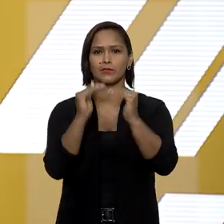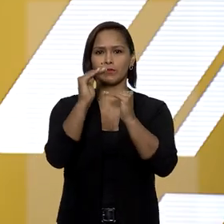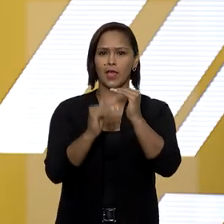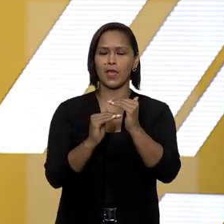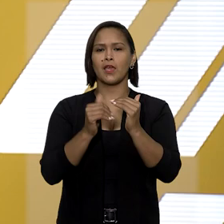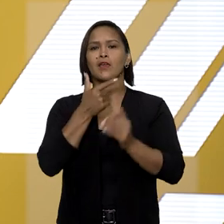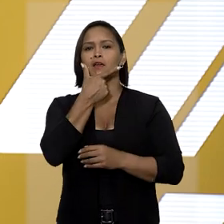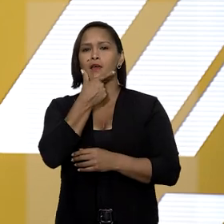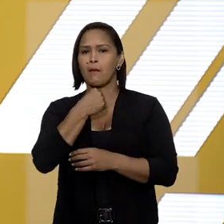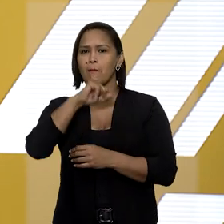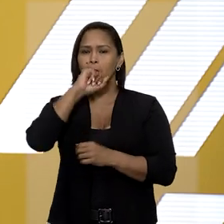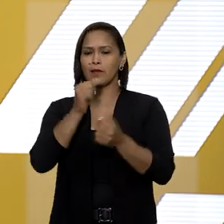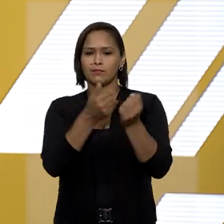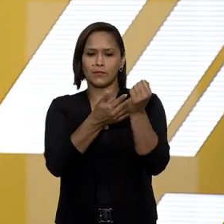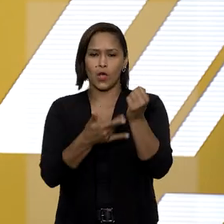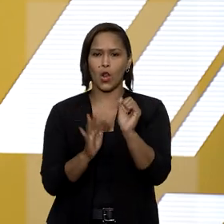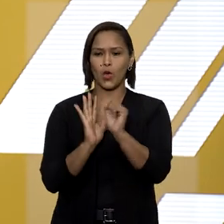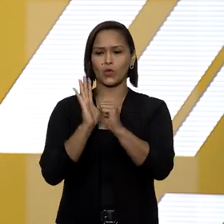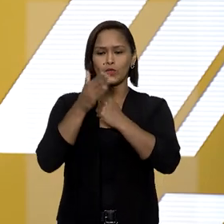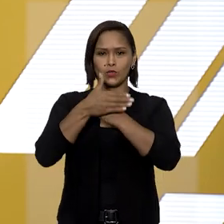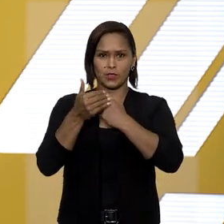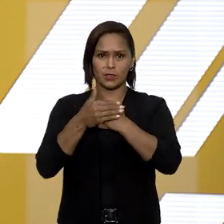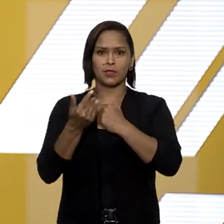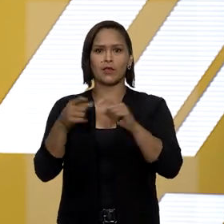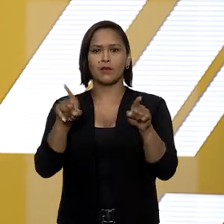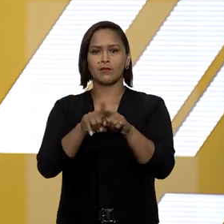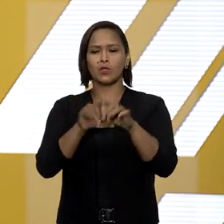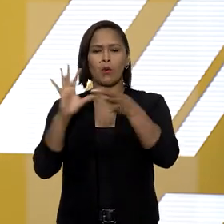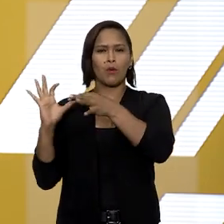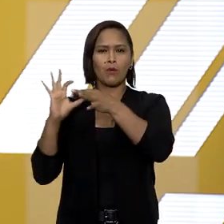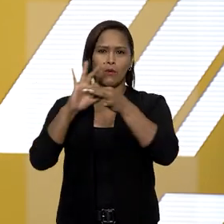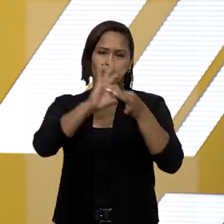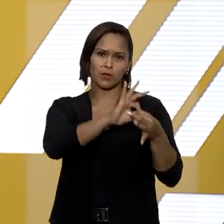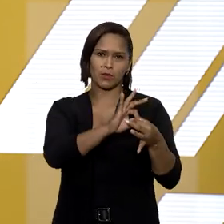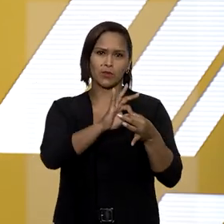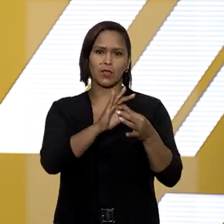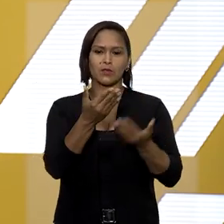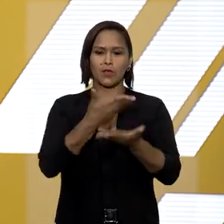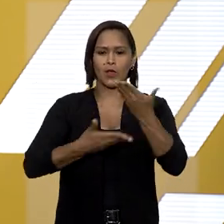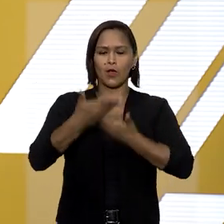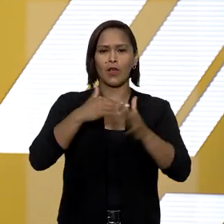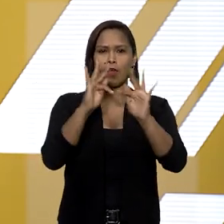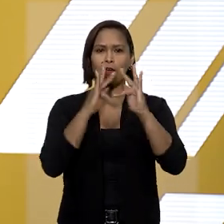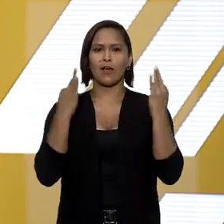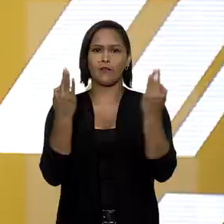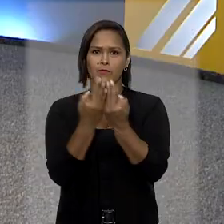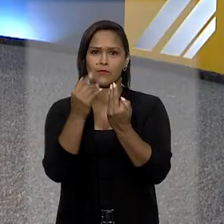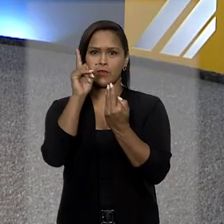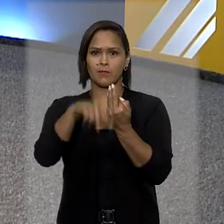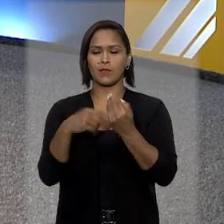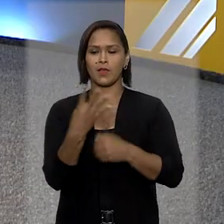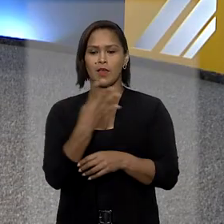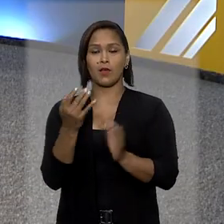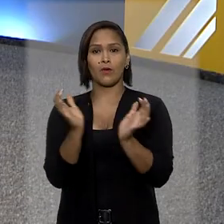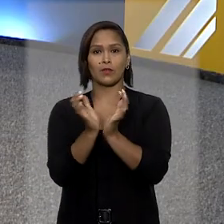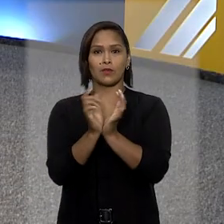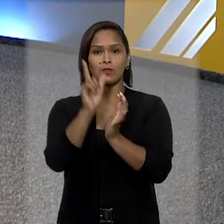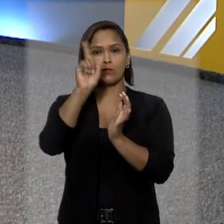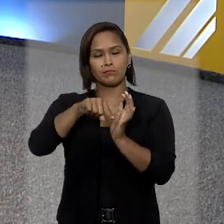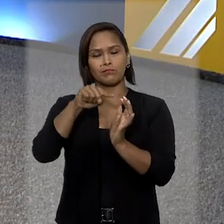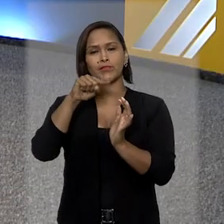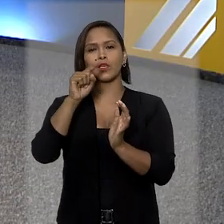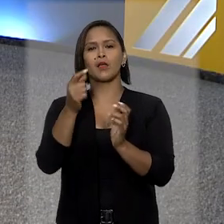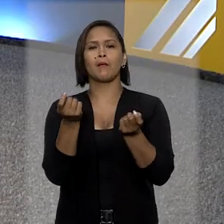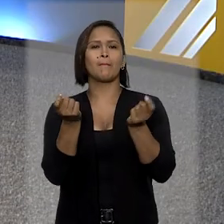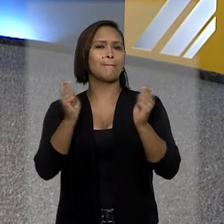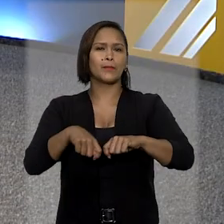entre as paternidades biológica e socioafetiva no contexto da relação multiparental, a quarta turma declarou